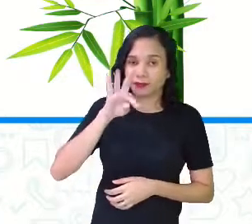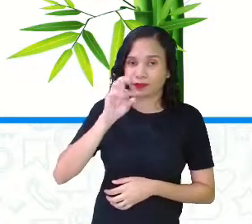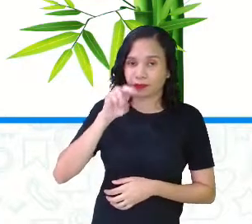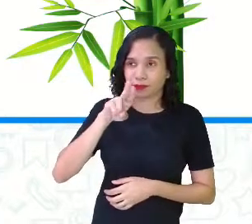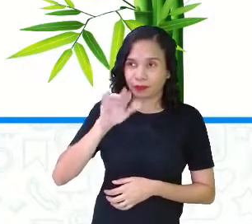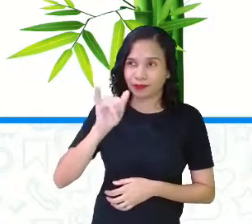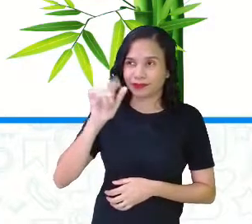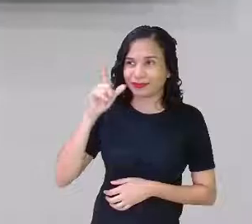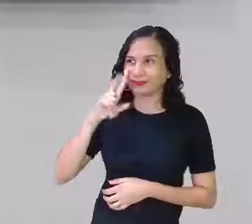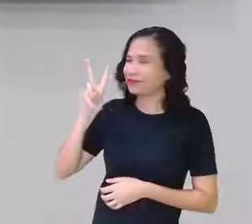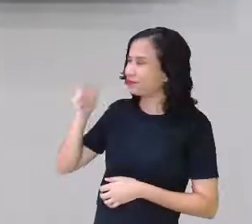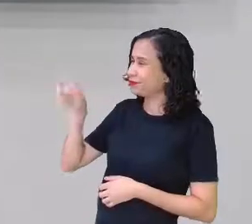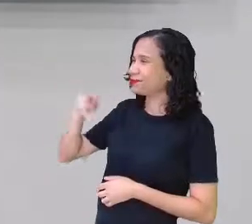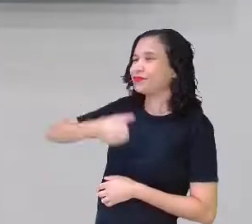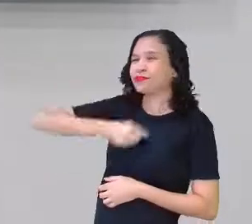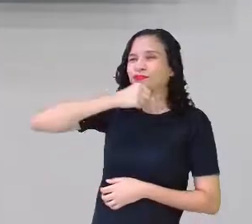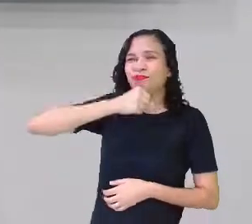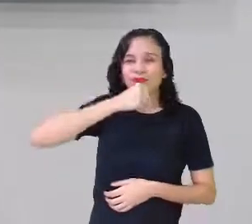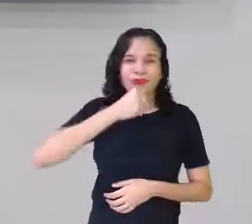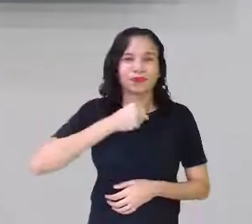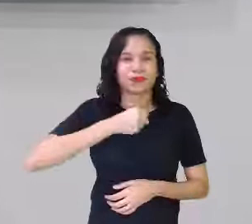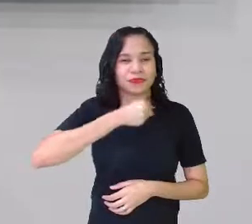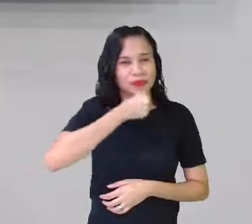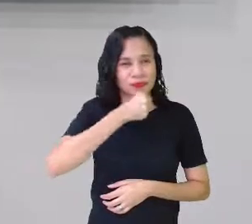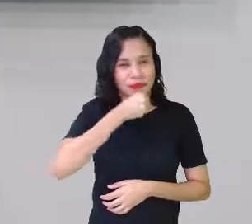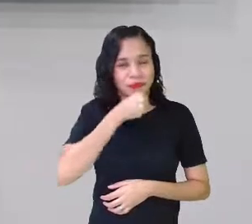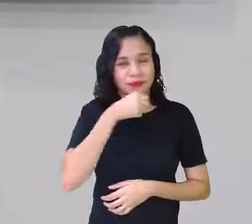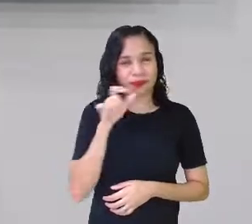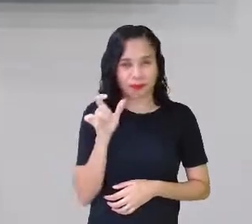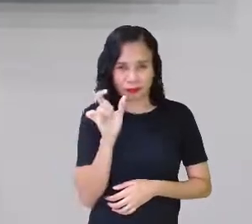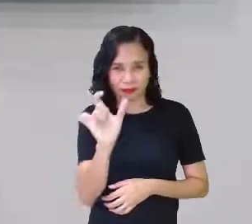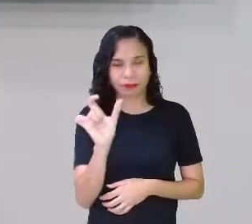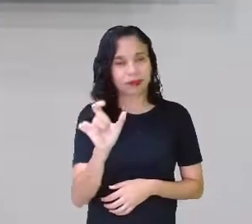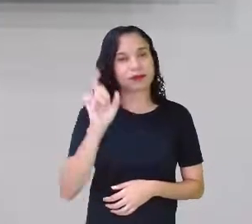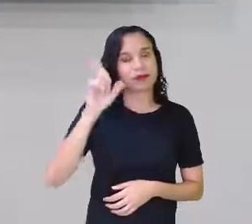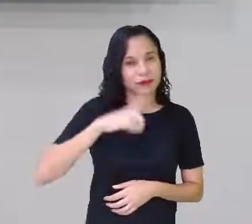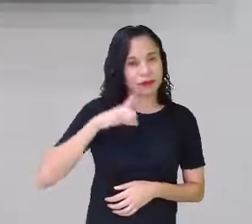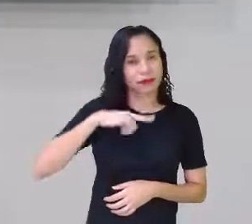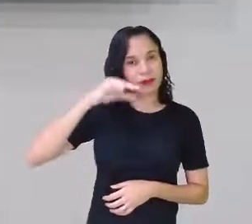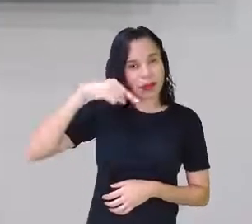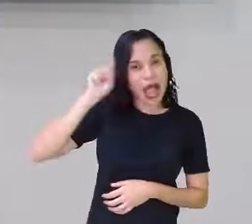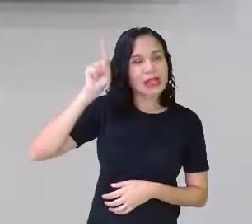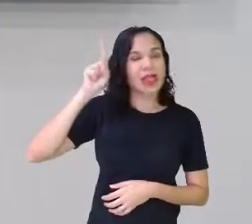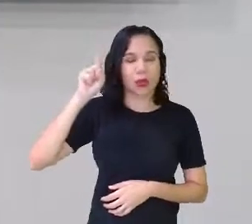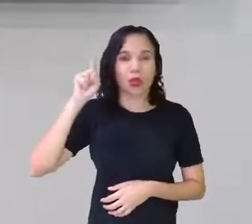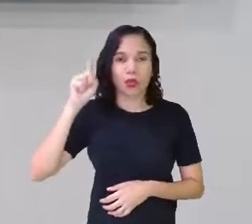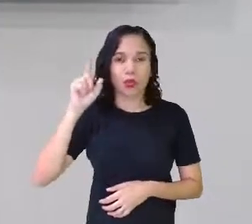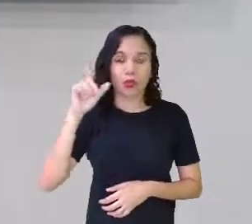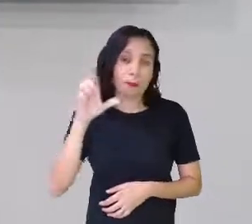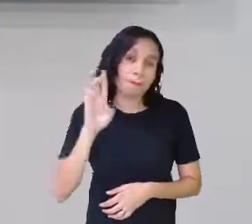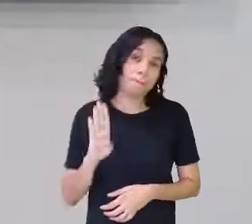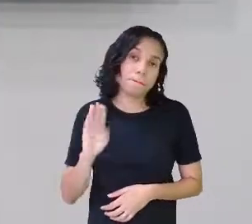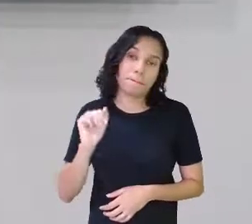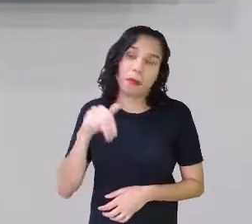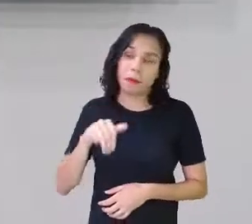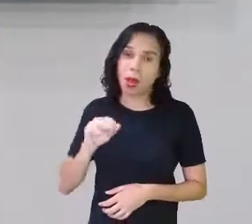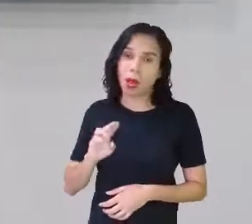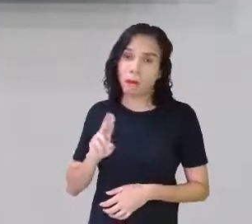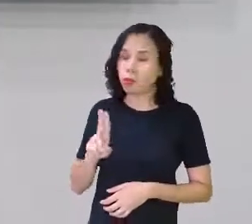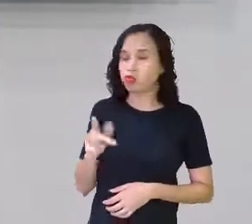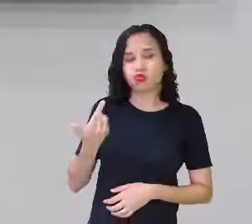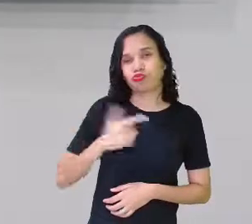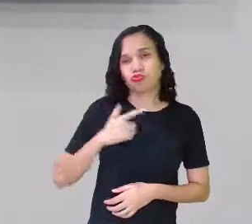nossa super avó aí voando, né? A avó, a palavra avó, ela é acentuada e a palavra bambu não é.